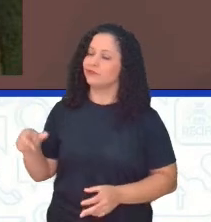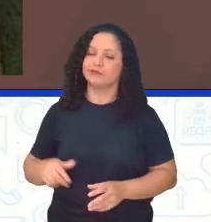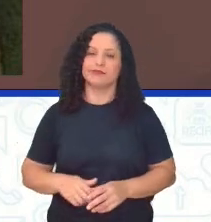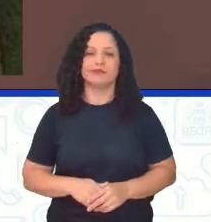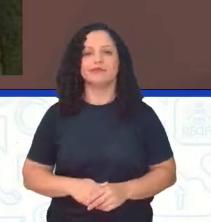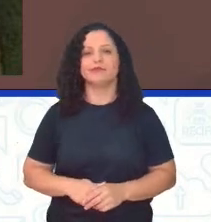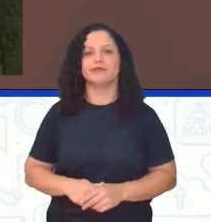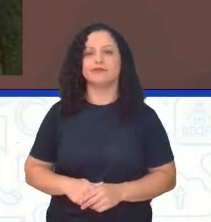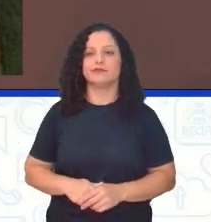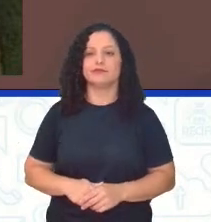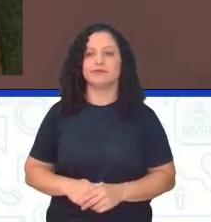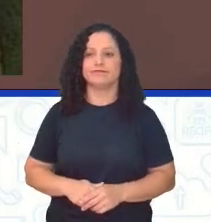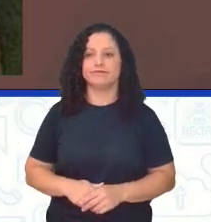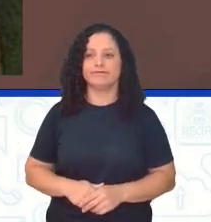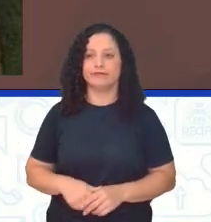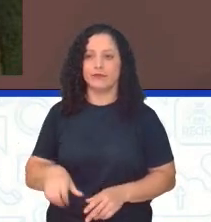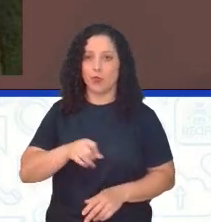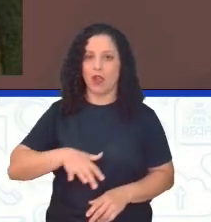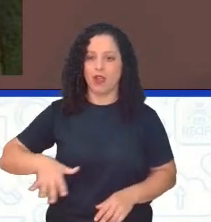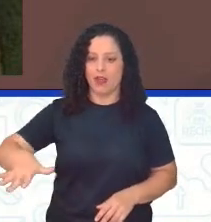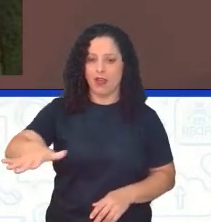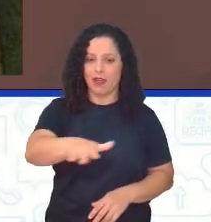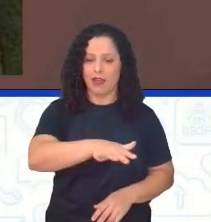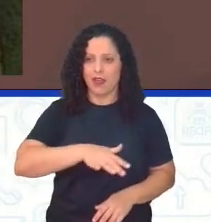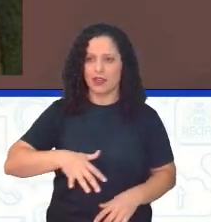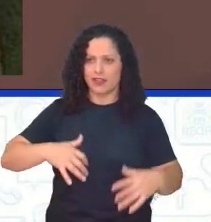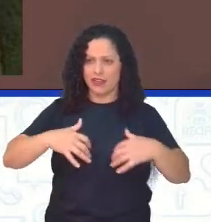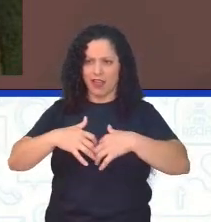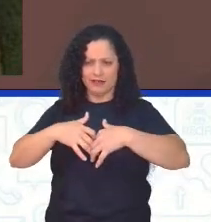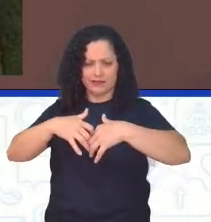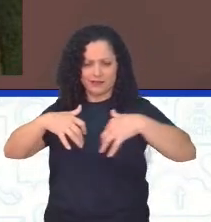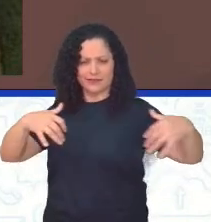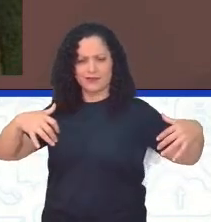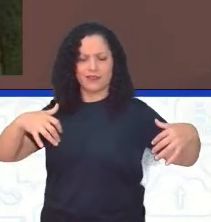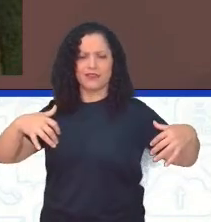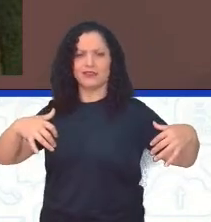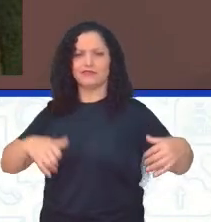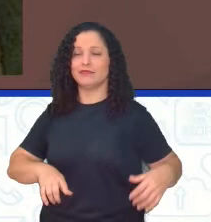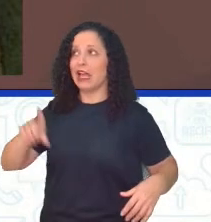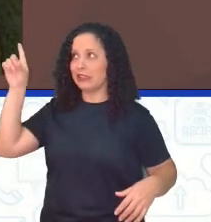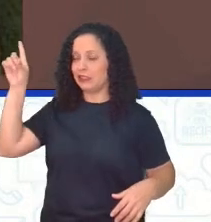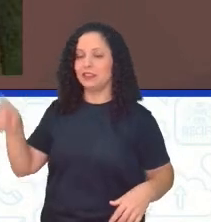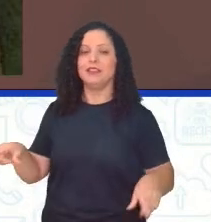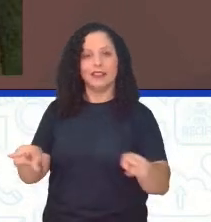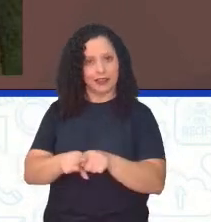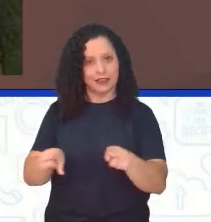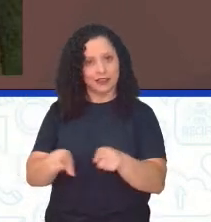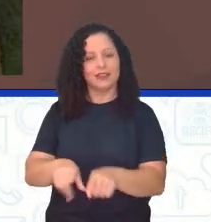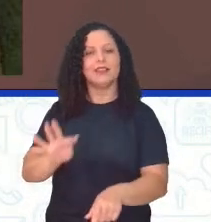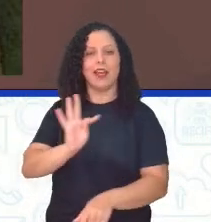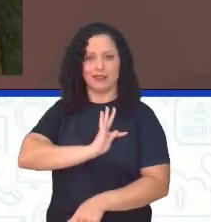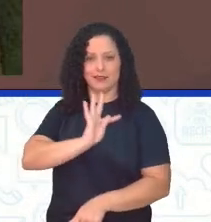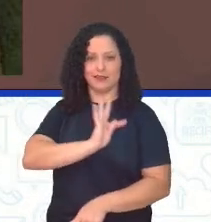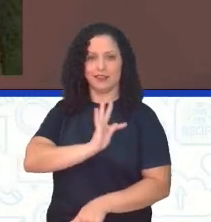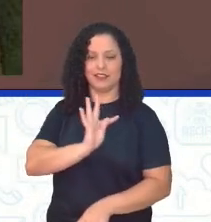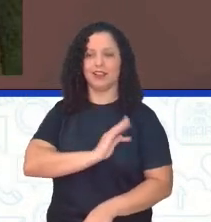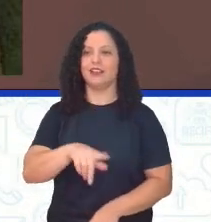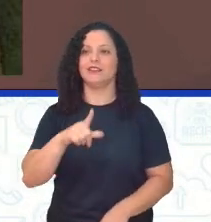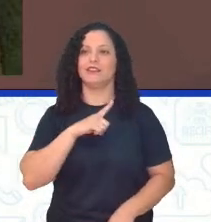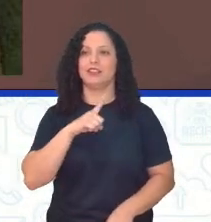ela está aí separada, né? Então, veja, até no grande negócio tem técnica, né? Você vê, área, ela está separada aí,